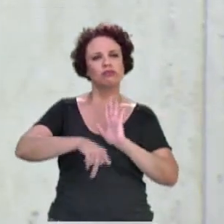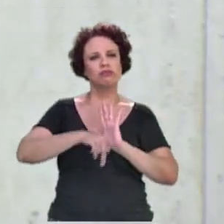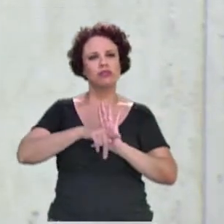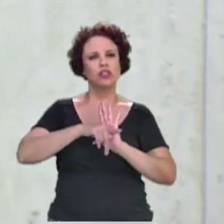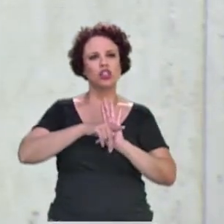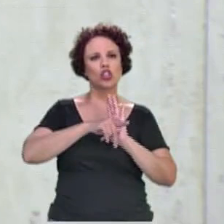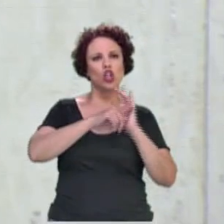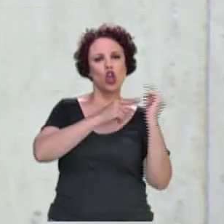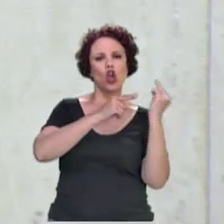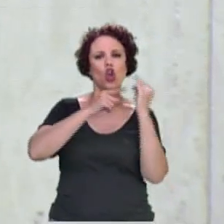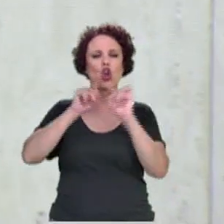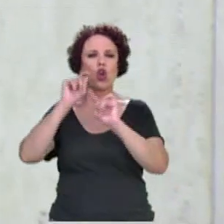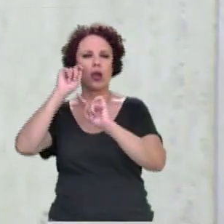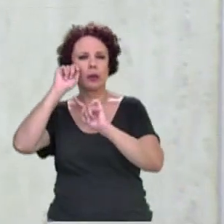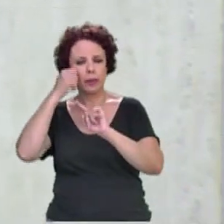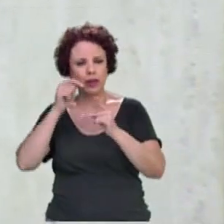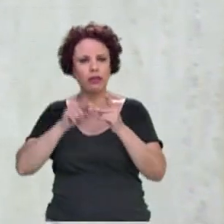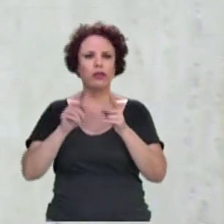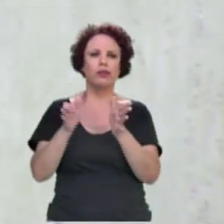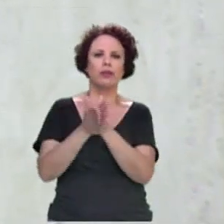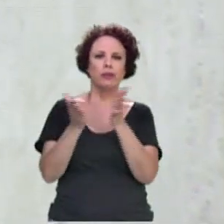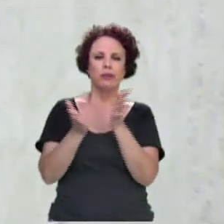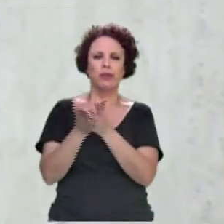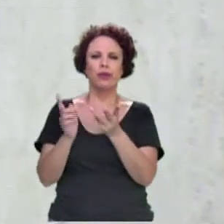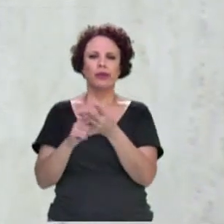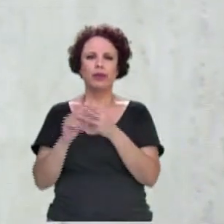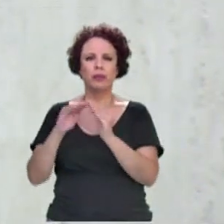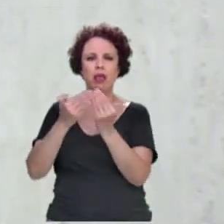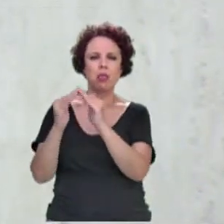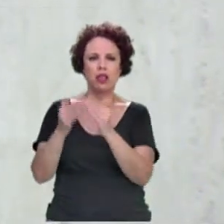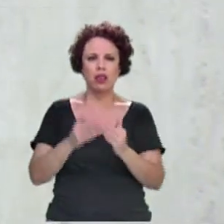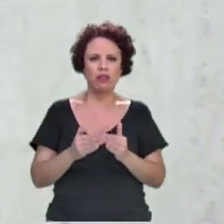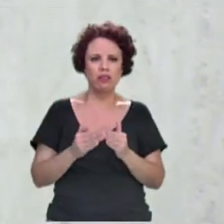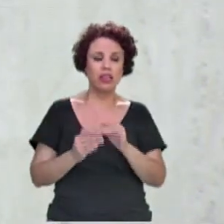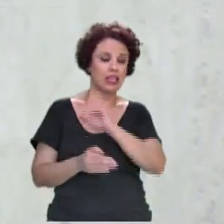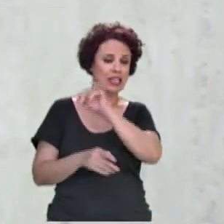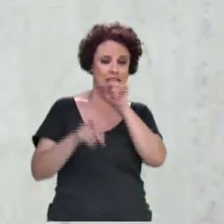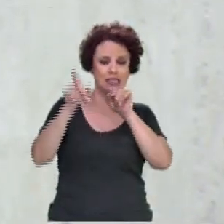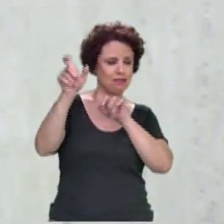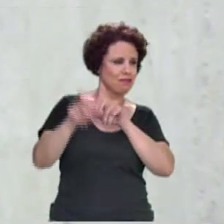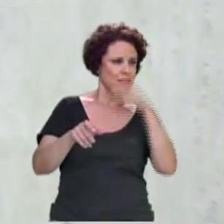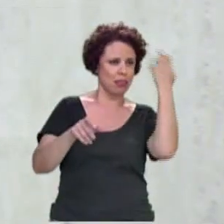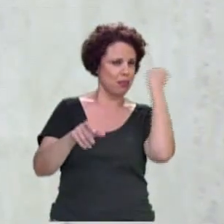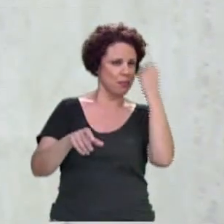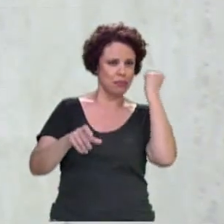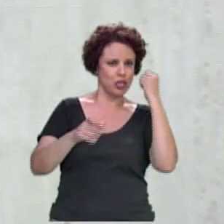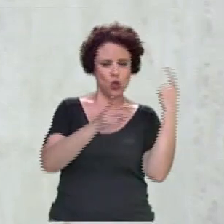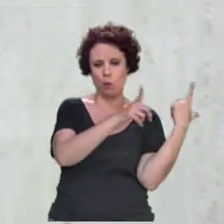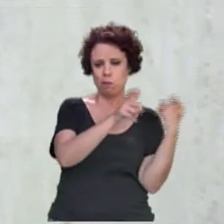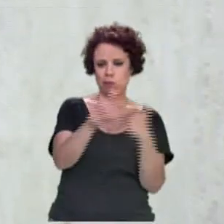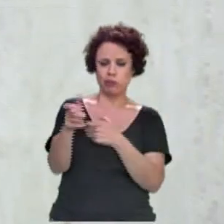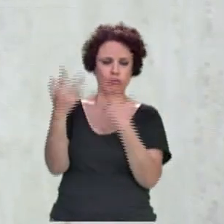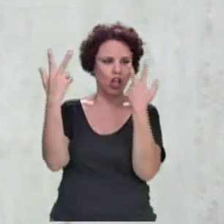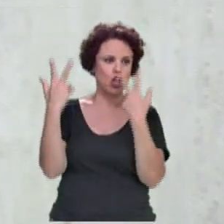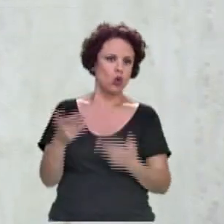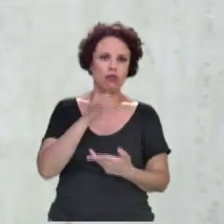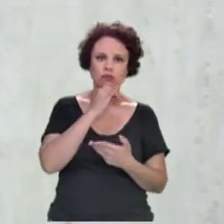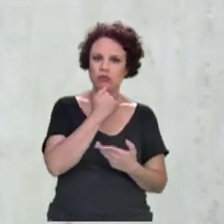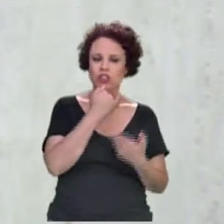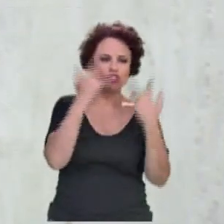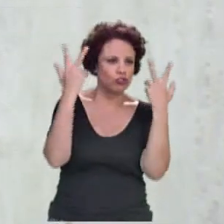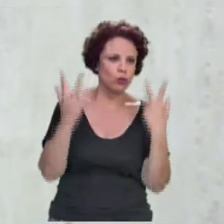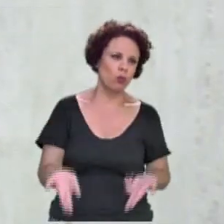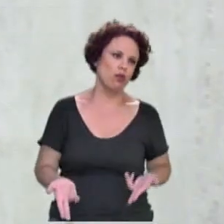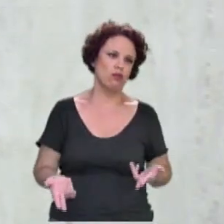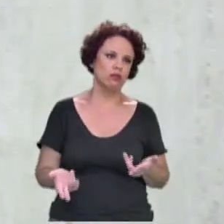o preto pobre da periferia foi morto, ao contrário, se fosse branco teria sido o mesmo problema e da mesma maneira, triste da mesma maneira. O